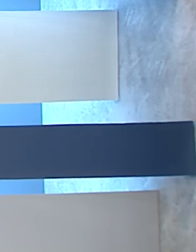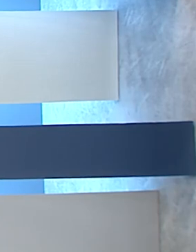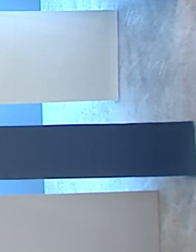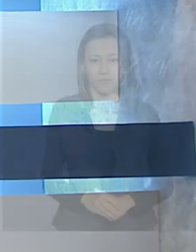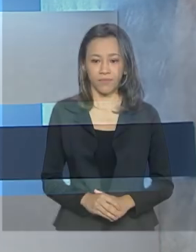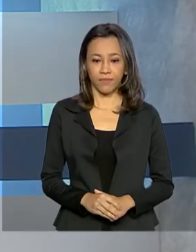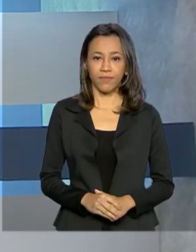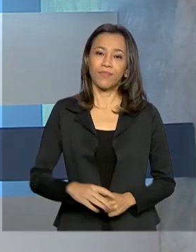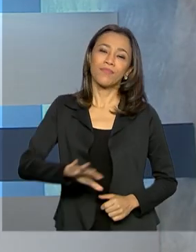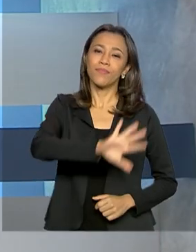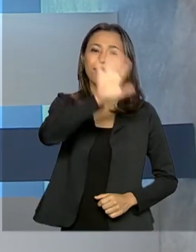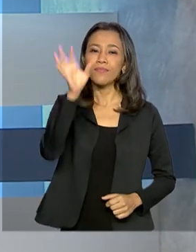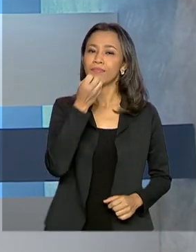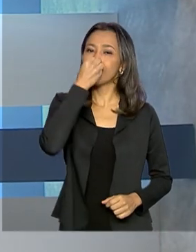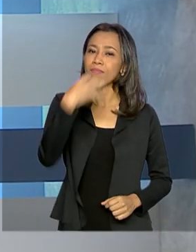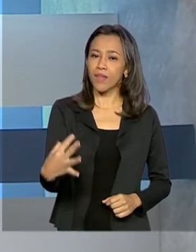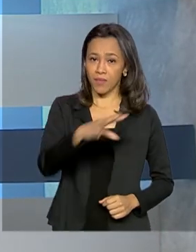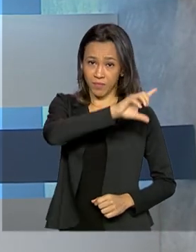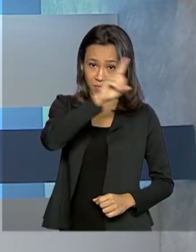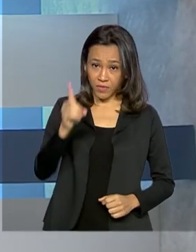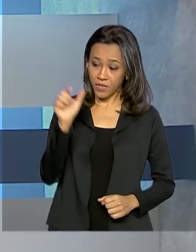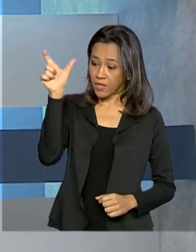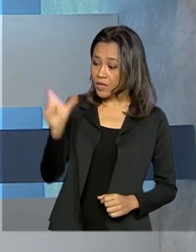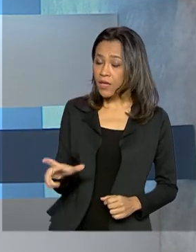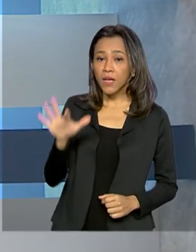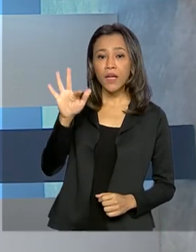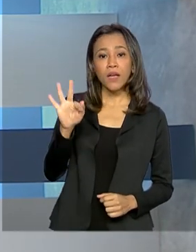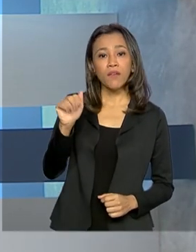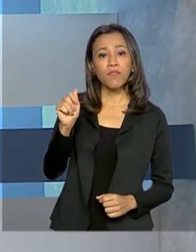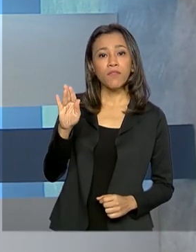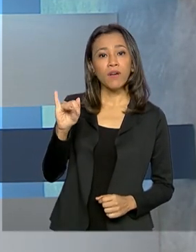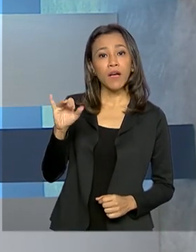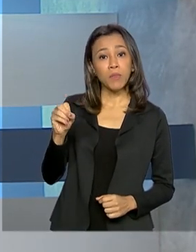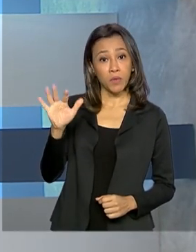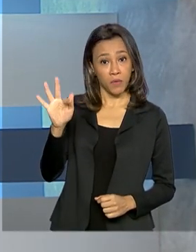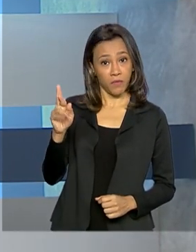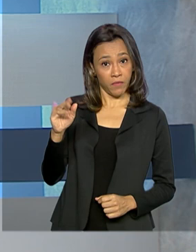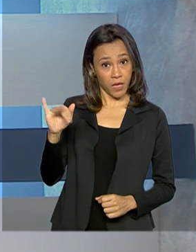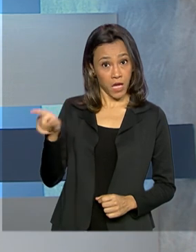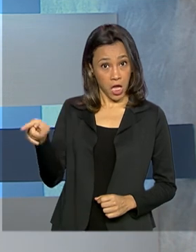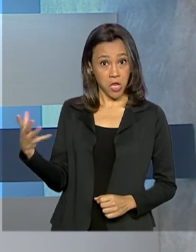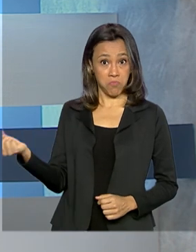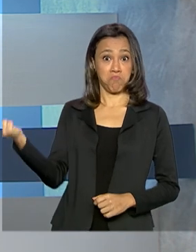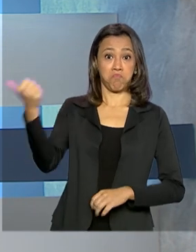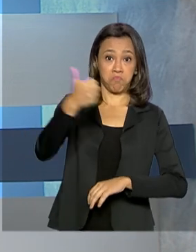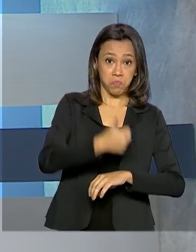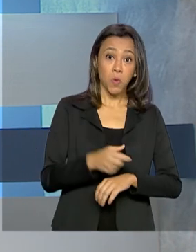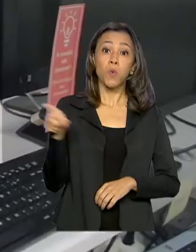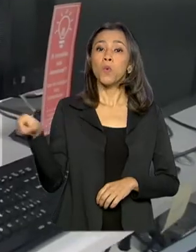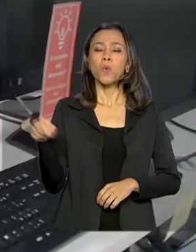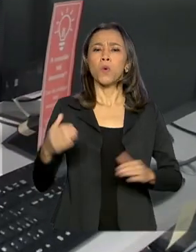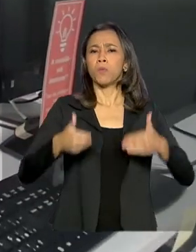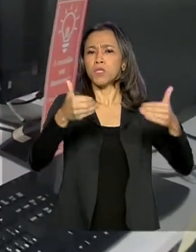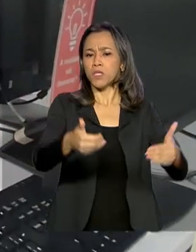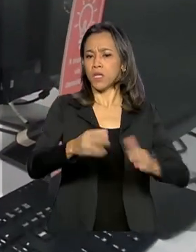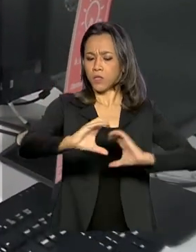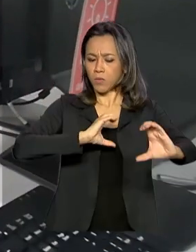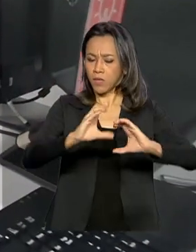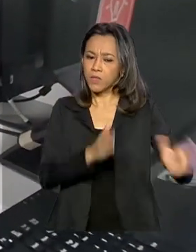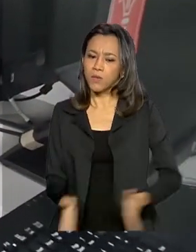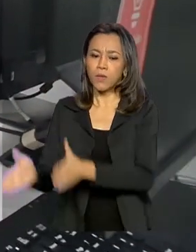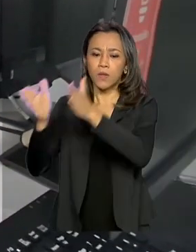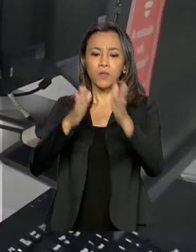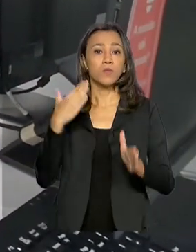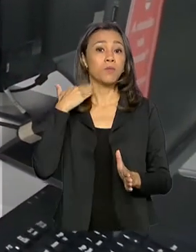Olá, bom dia! Fábio Faria toma posse hoje no novo Ministério das Comunicações. Caixa libera crédito